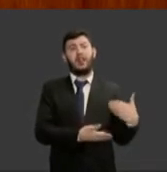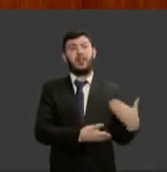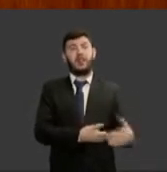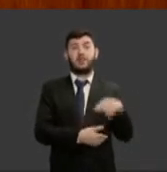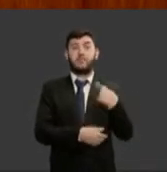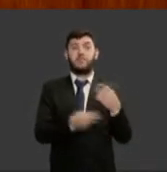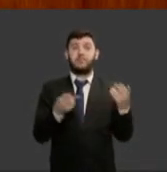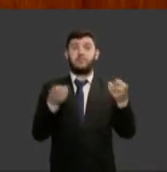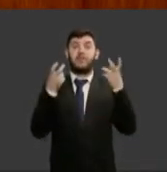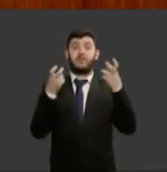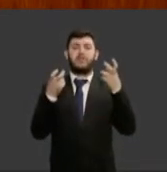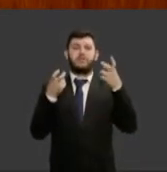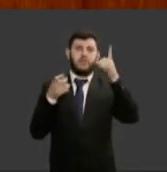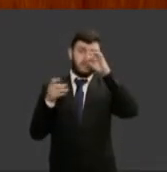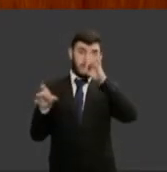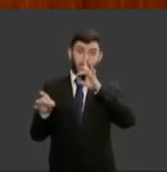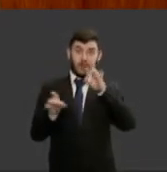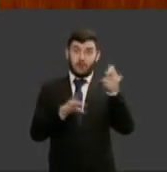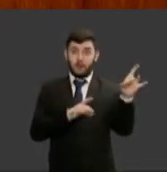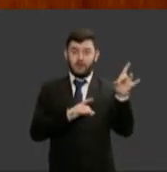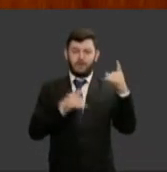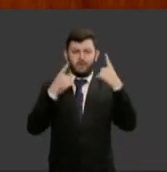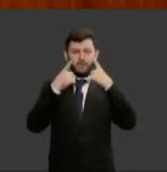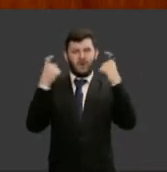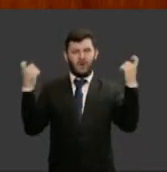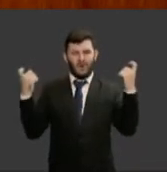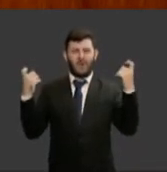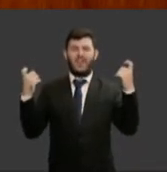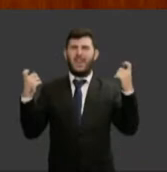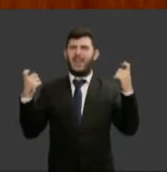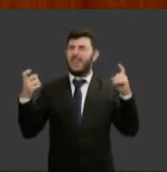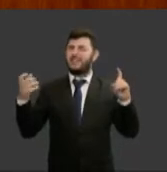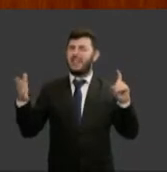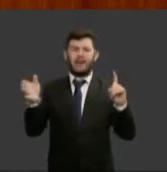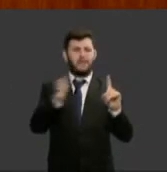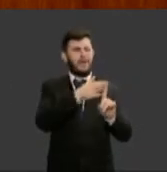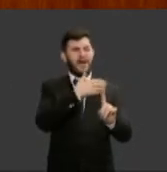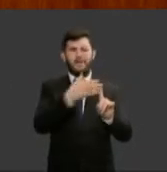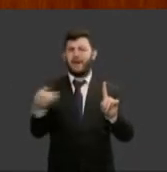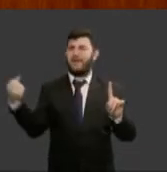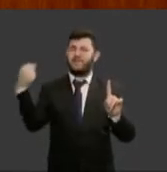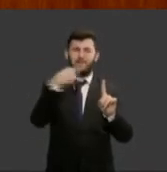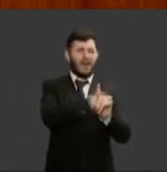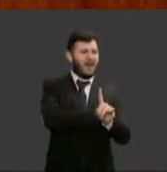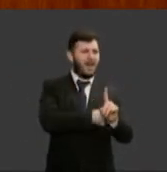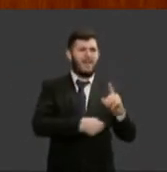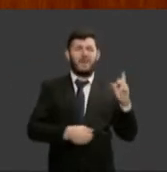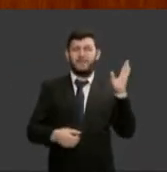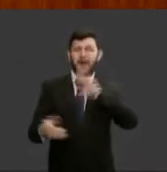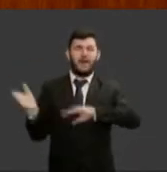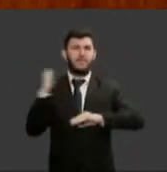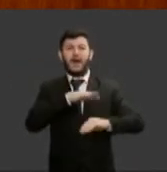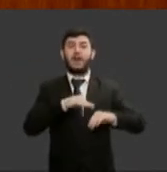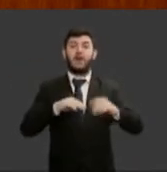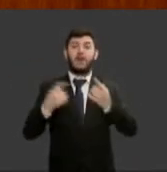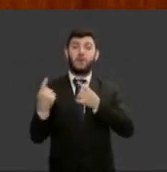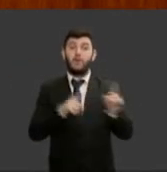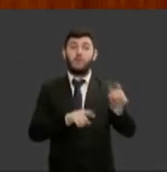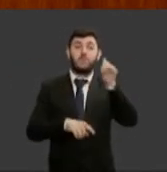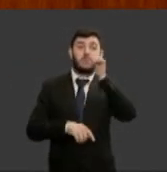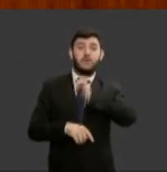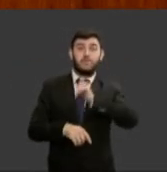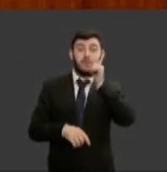violência contra a mulher crescerem em rito exponencial o que tem se agravado com a